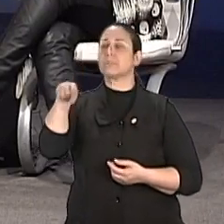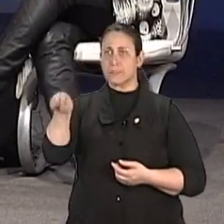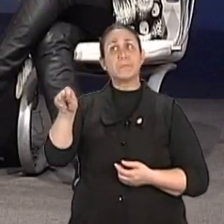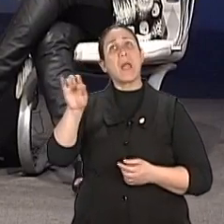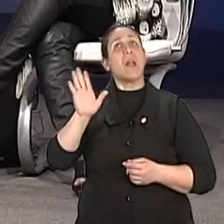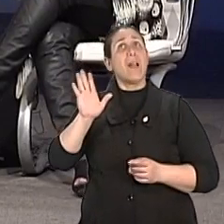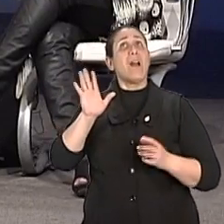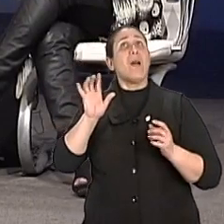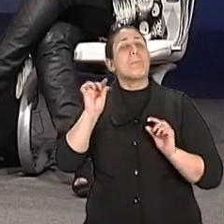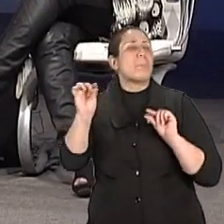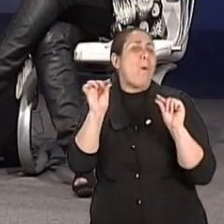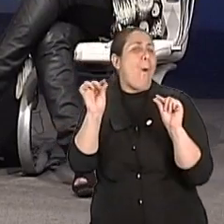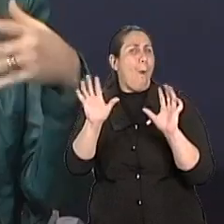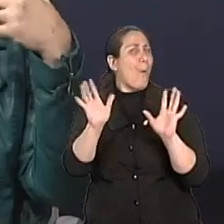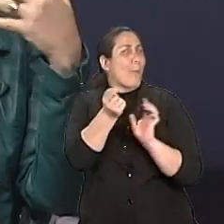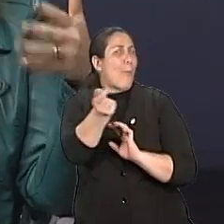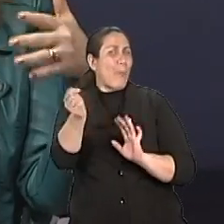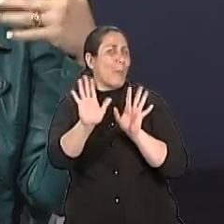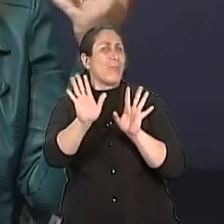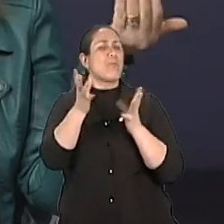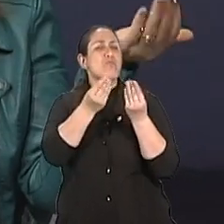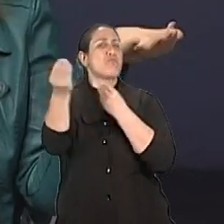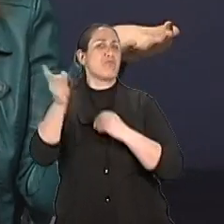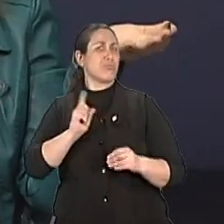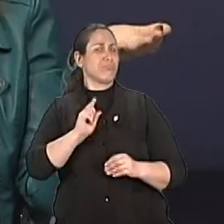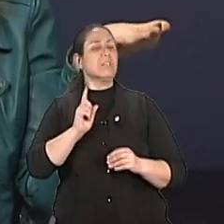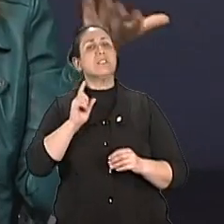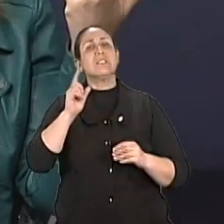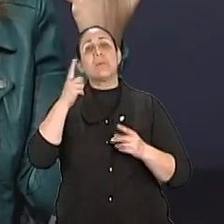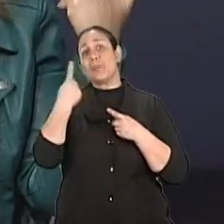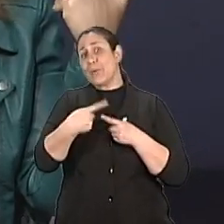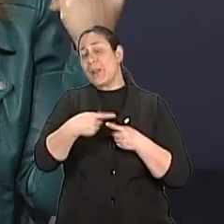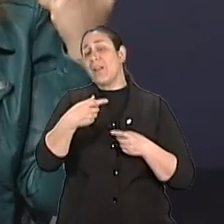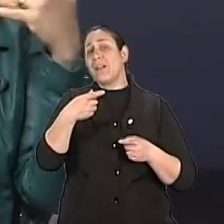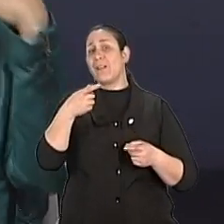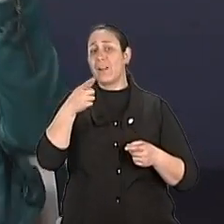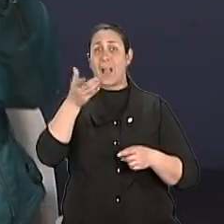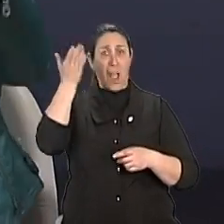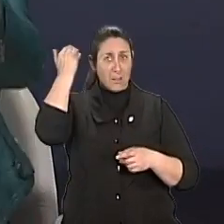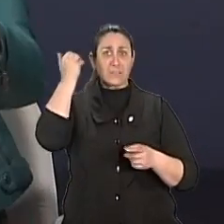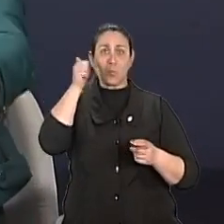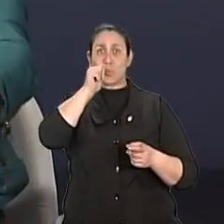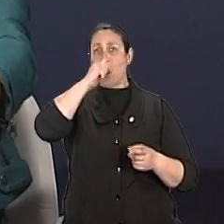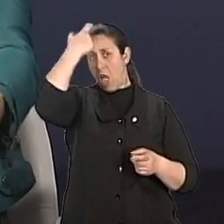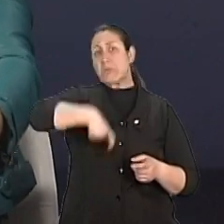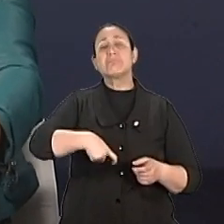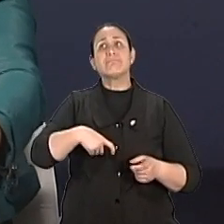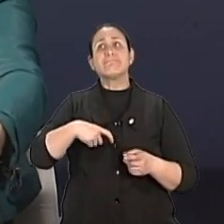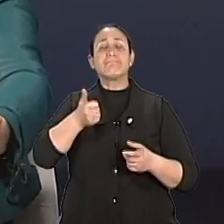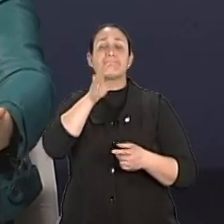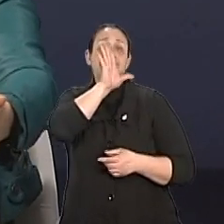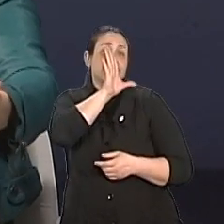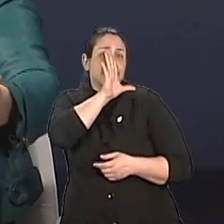fenômeno do divórcio na terceira idade, ele vem em função disso. Porque até então, tu tinha, havia poucos anos